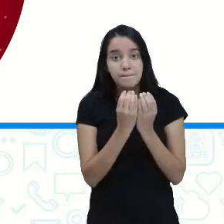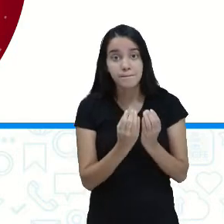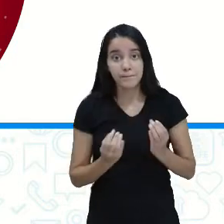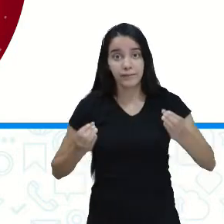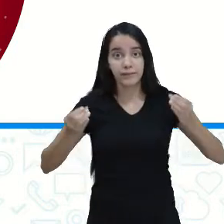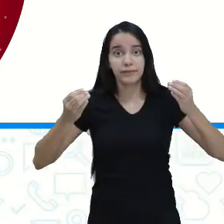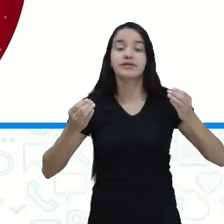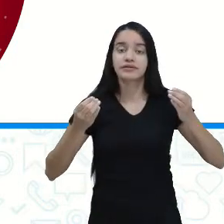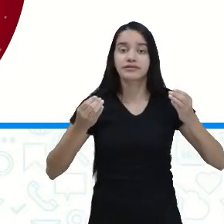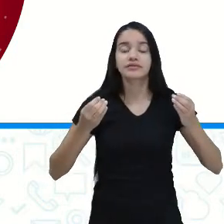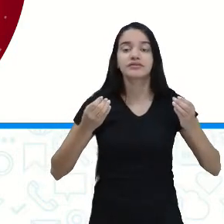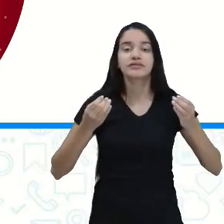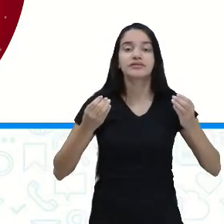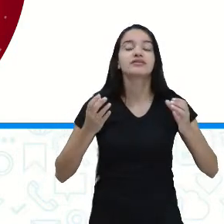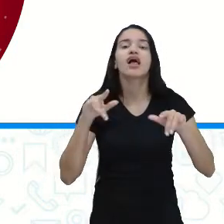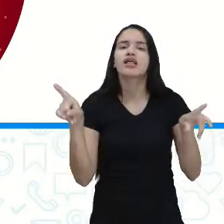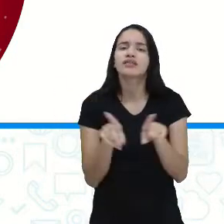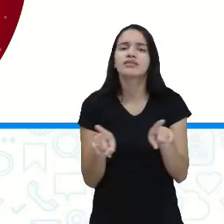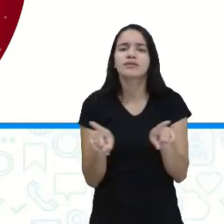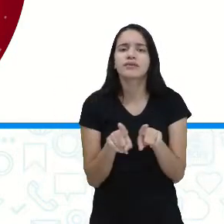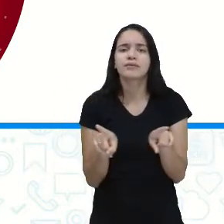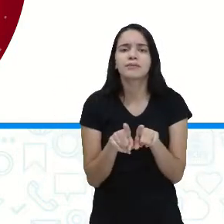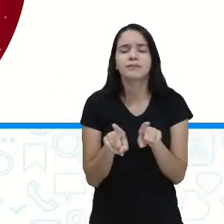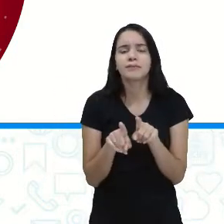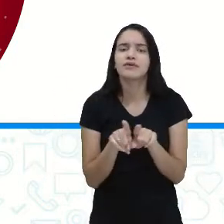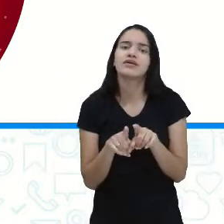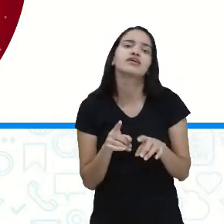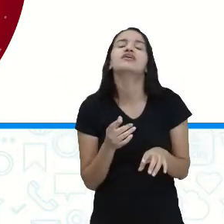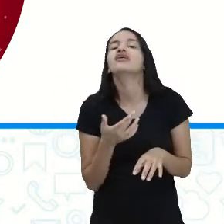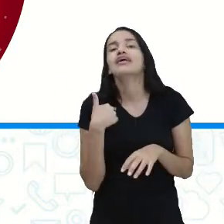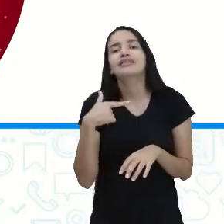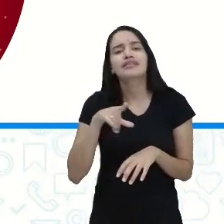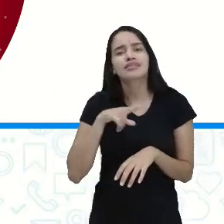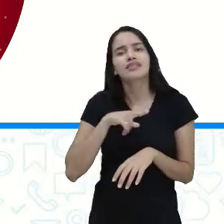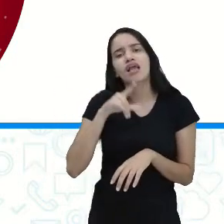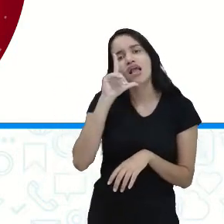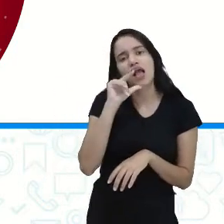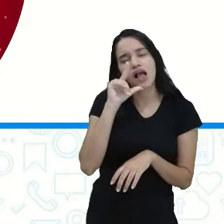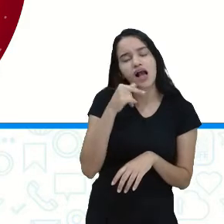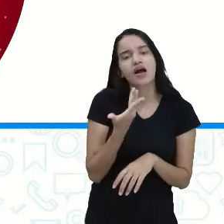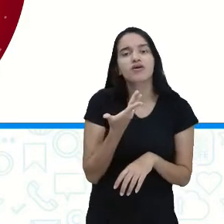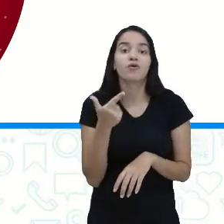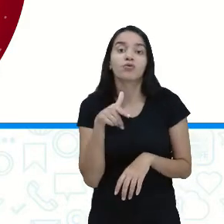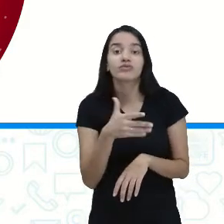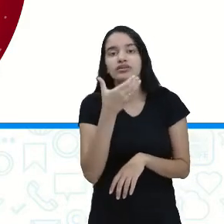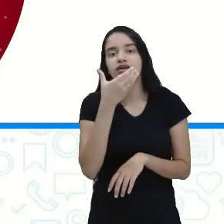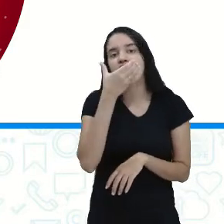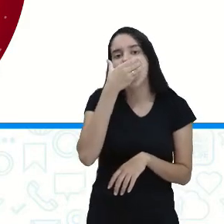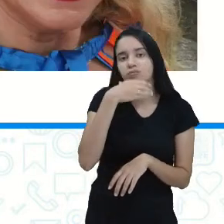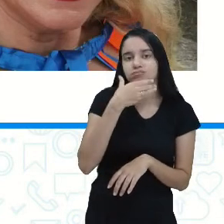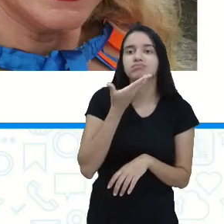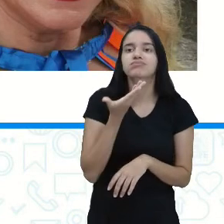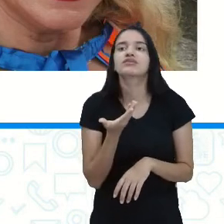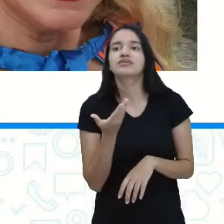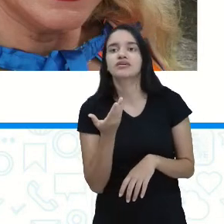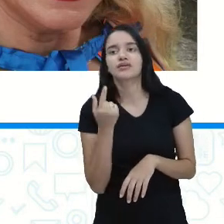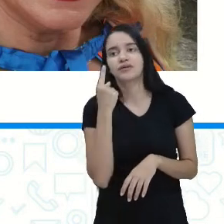bastante suculenta, porque ela tem muito suco. Tem muita aguinha gostosa quando você come, não é?